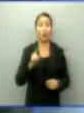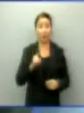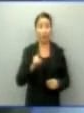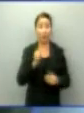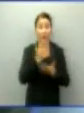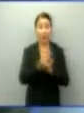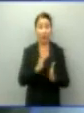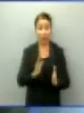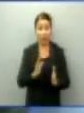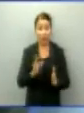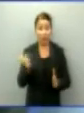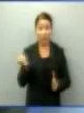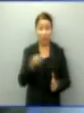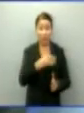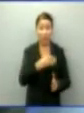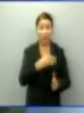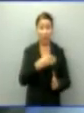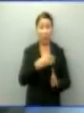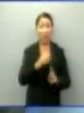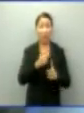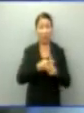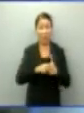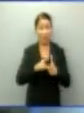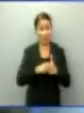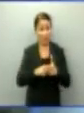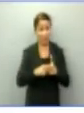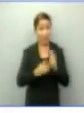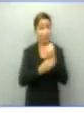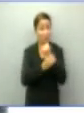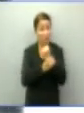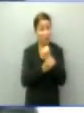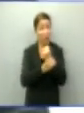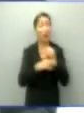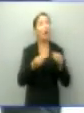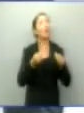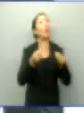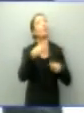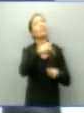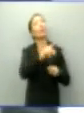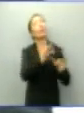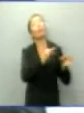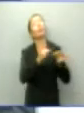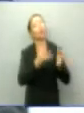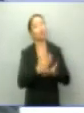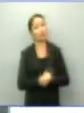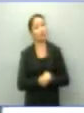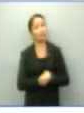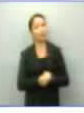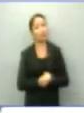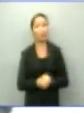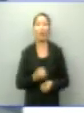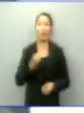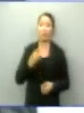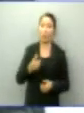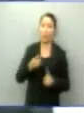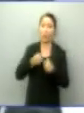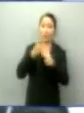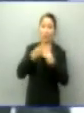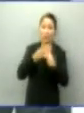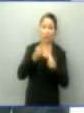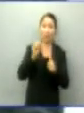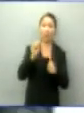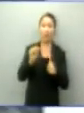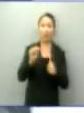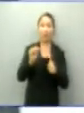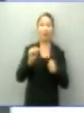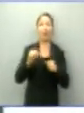Quais são suas propostas para melhorar a segurança no nosso Estado? Bom, nós temos uma primeira tarefa que é recuperar o